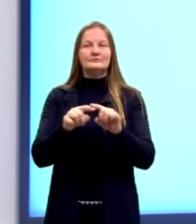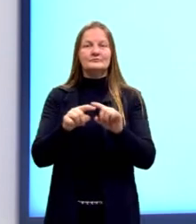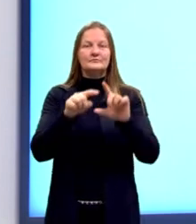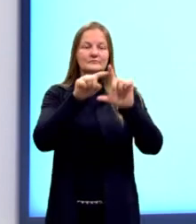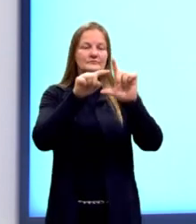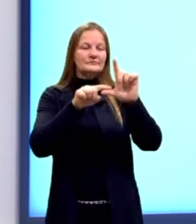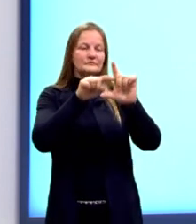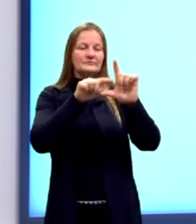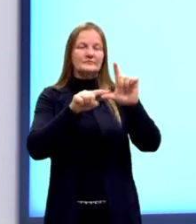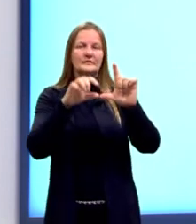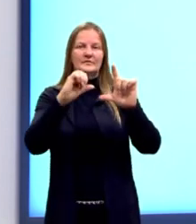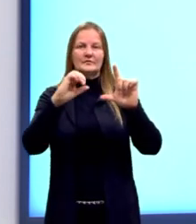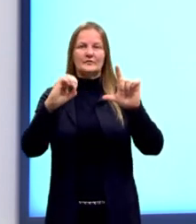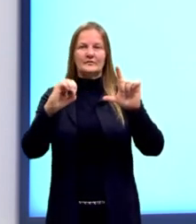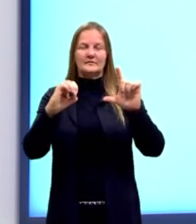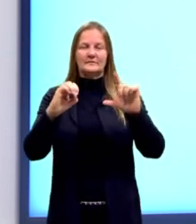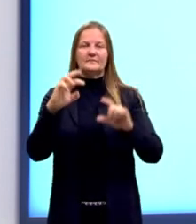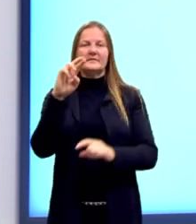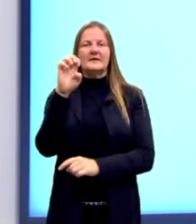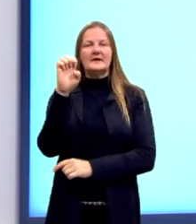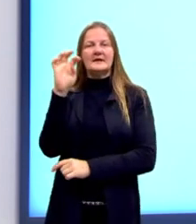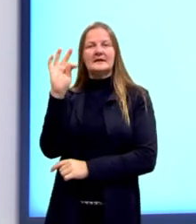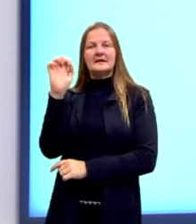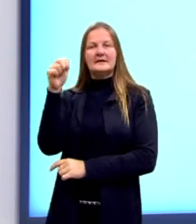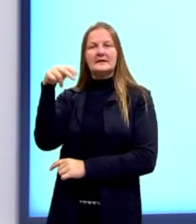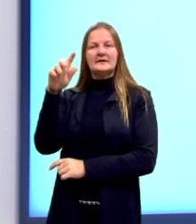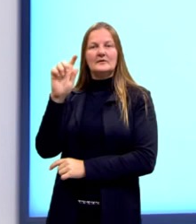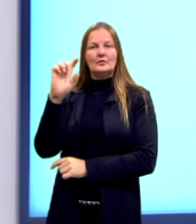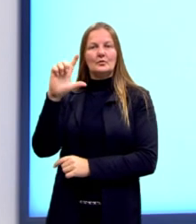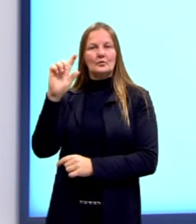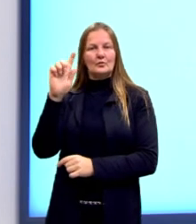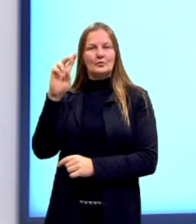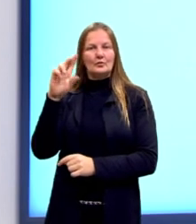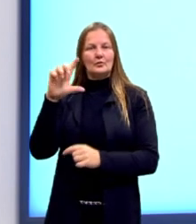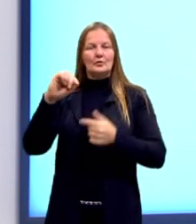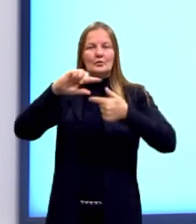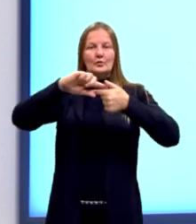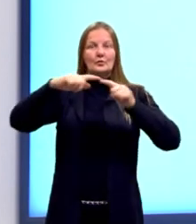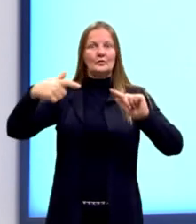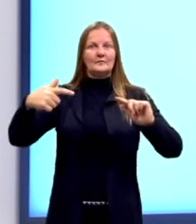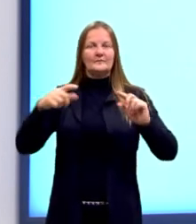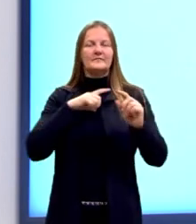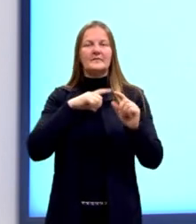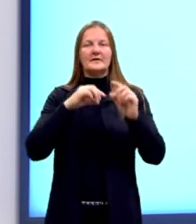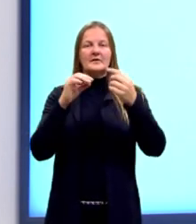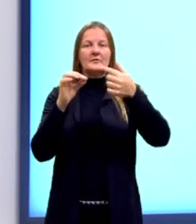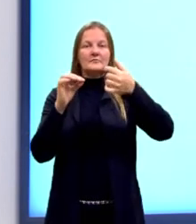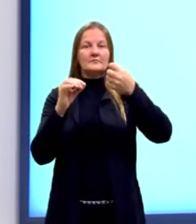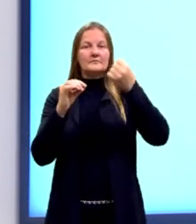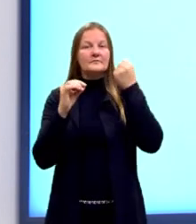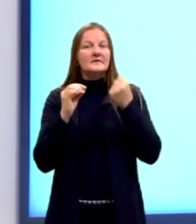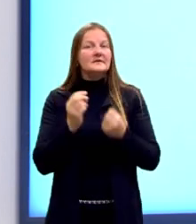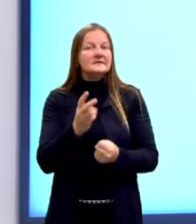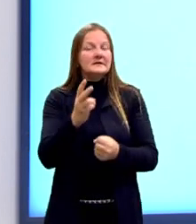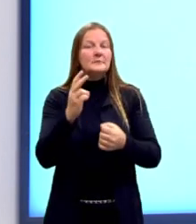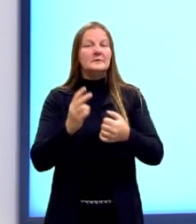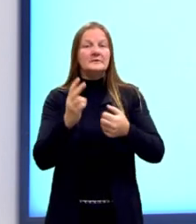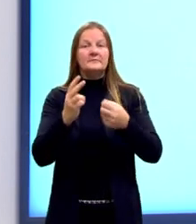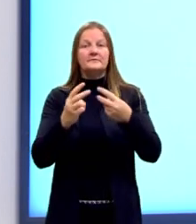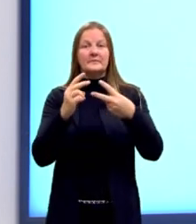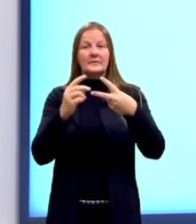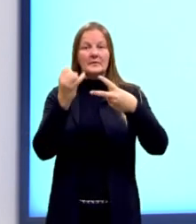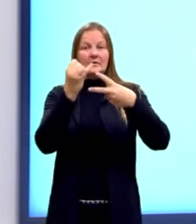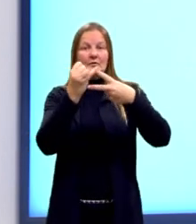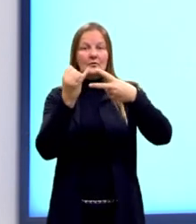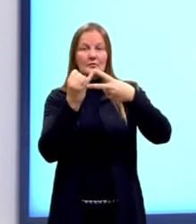O triângulo retângulo então é um polígono que possui três lados e três ângulos, sendo que um